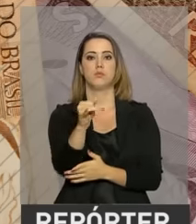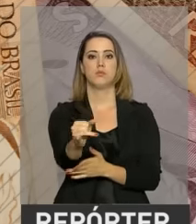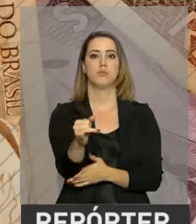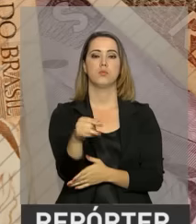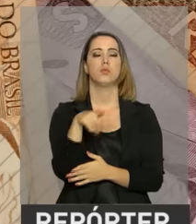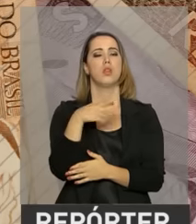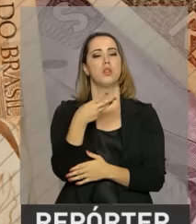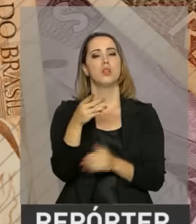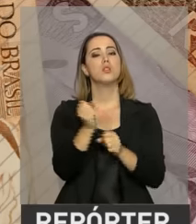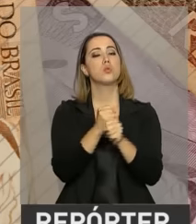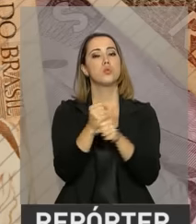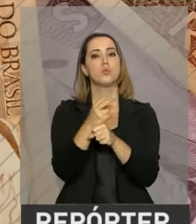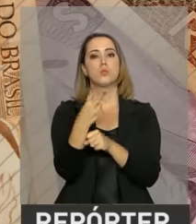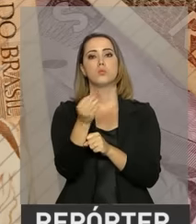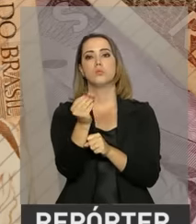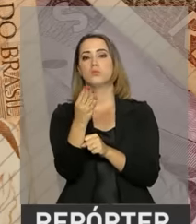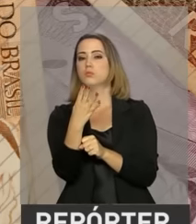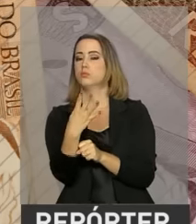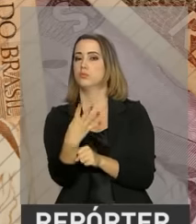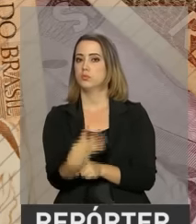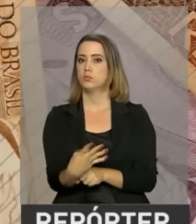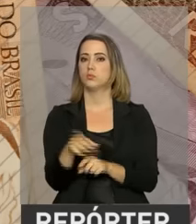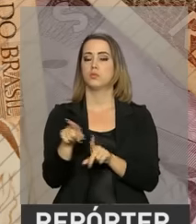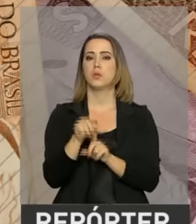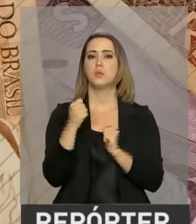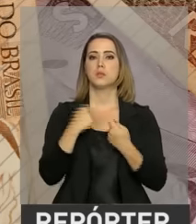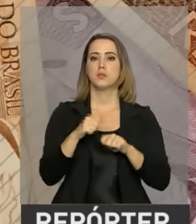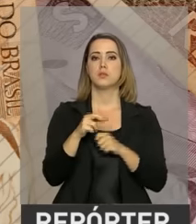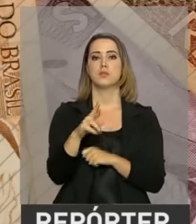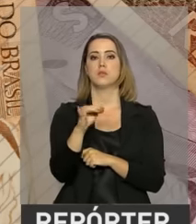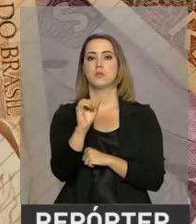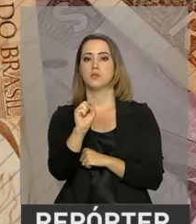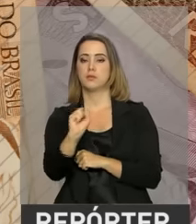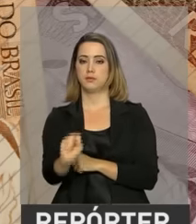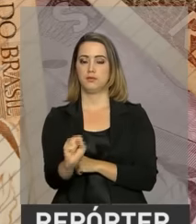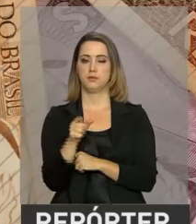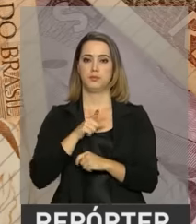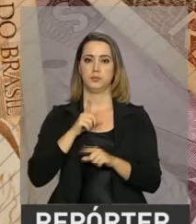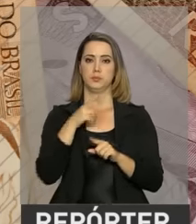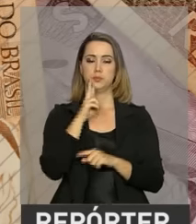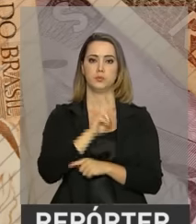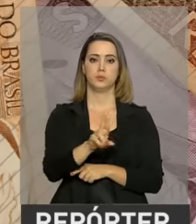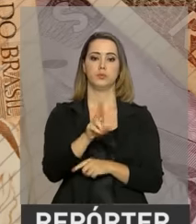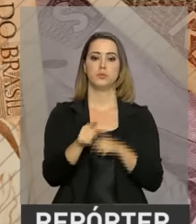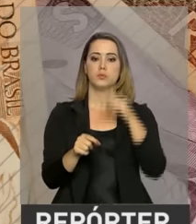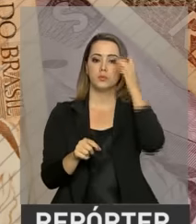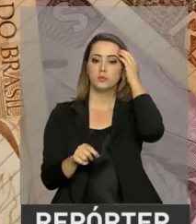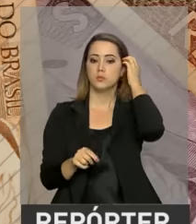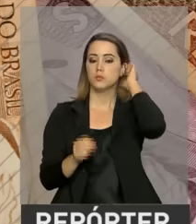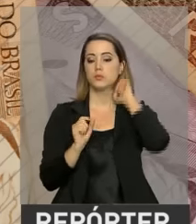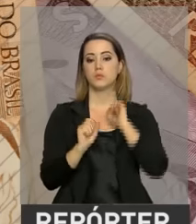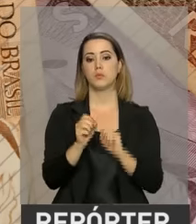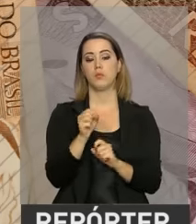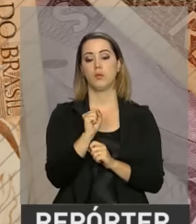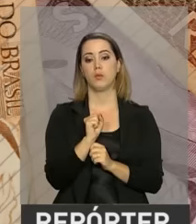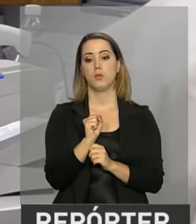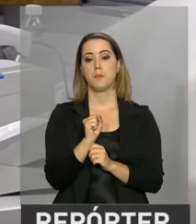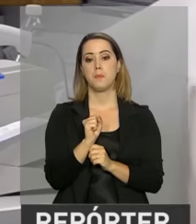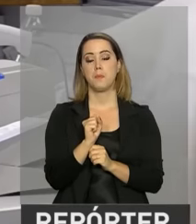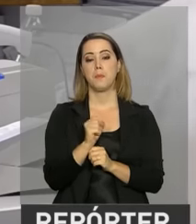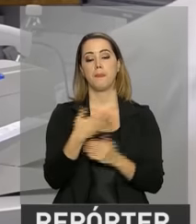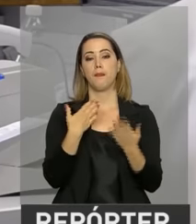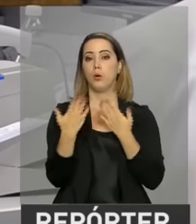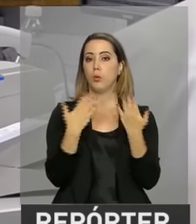mínimos. É preciso ainda ter os seus dados corretamente informados pelo empregador na relação anual de informações sociais, a RAIS.